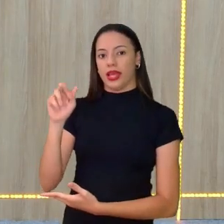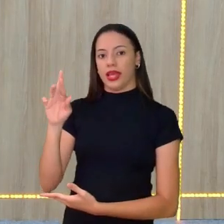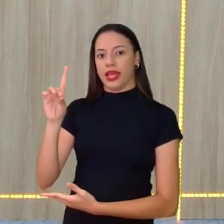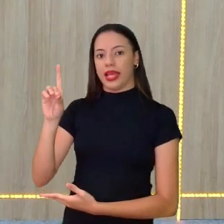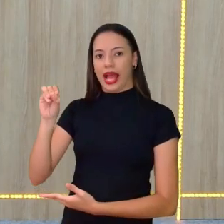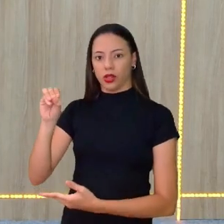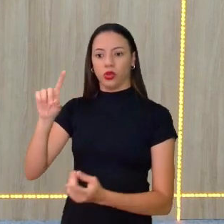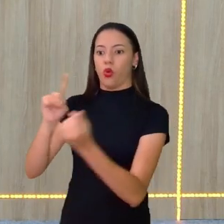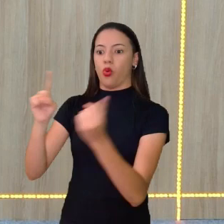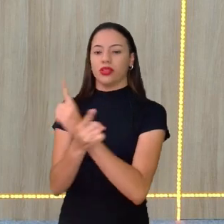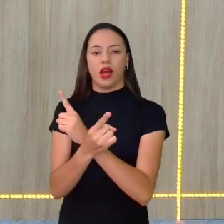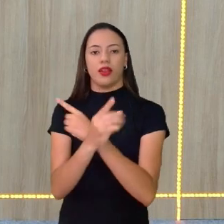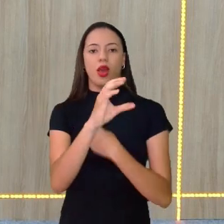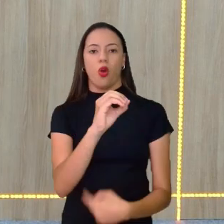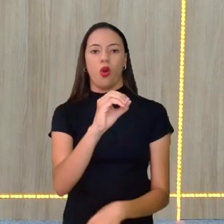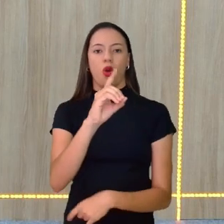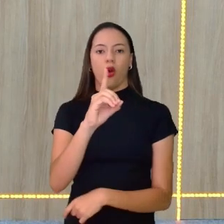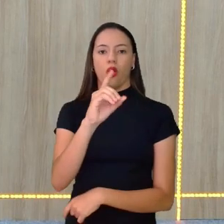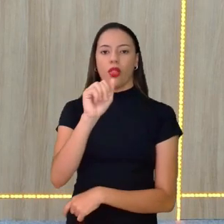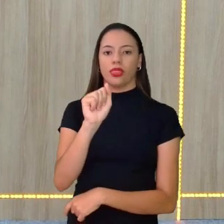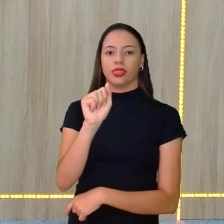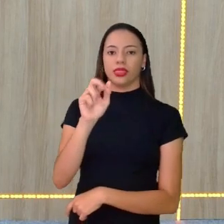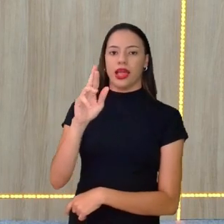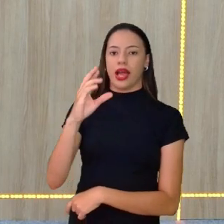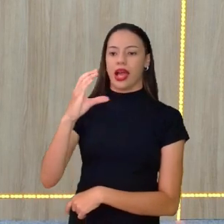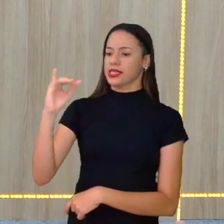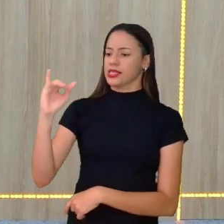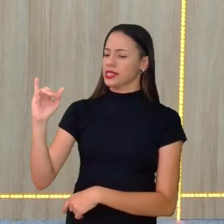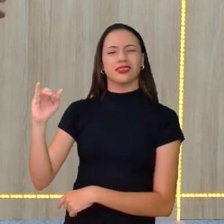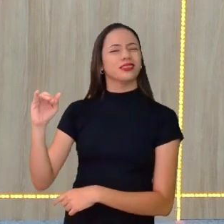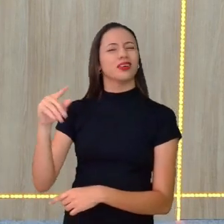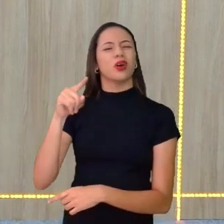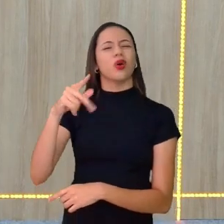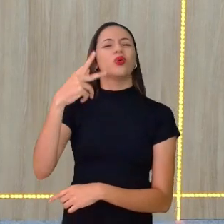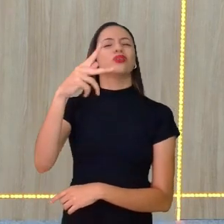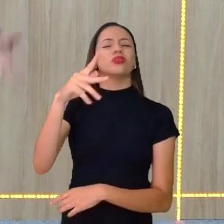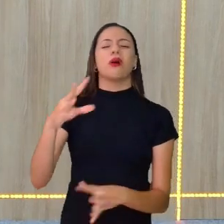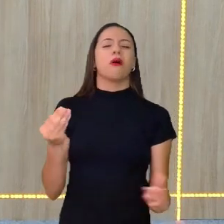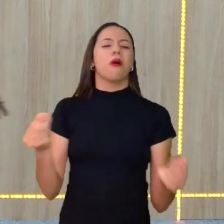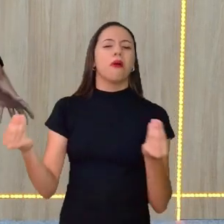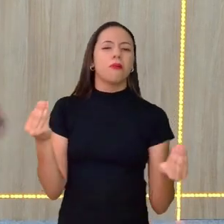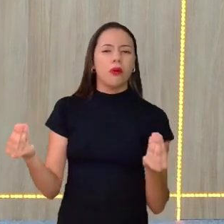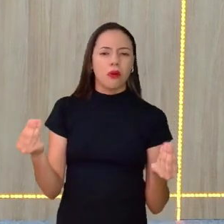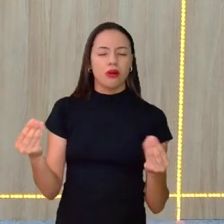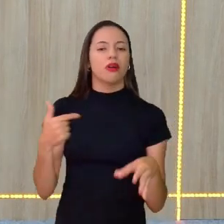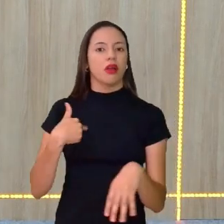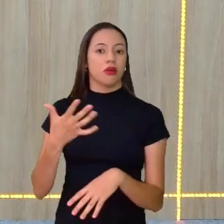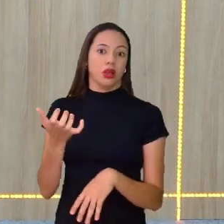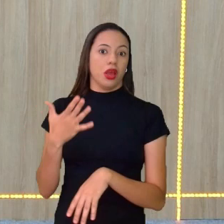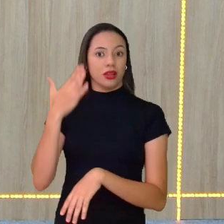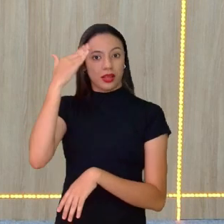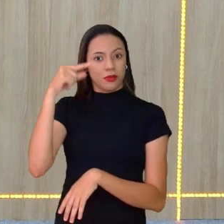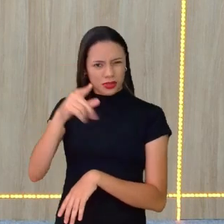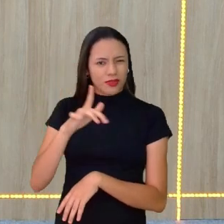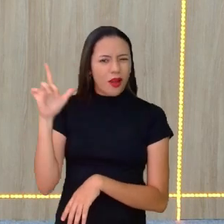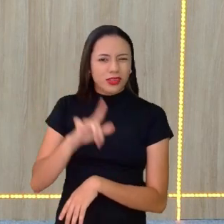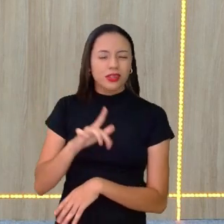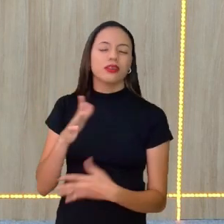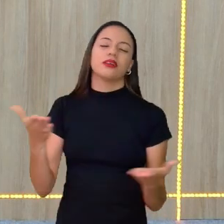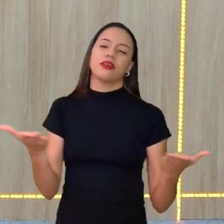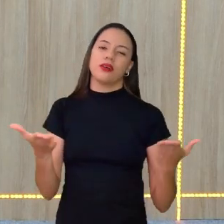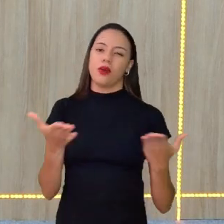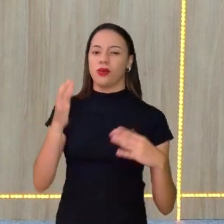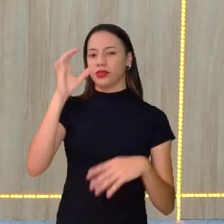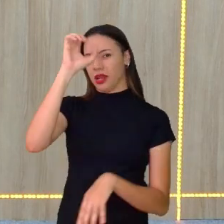é Odrassi, e seu nome, como é que é, ao contrário? E aí, como você quer saber se você vai conseguir ou não? Hoje a gente vai aprender